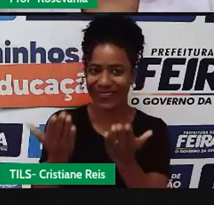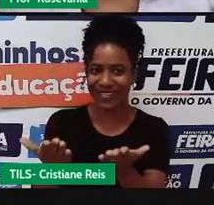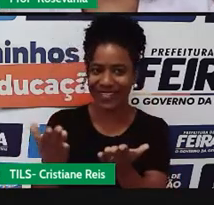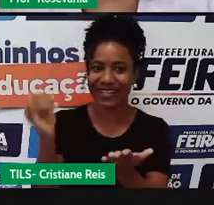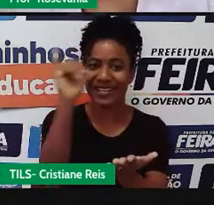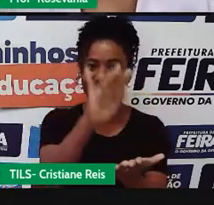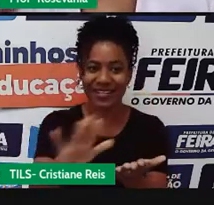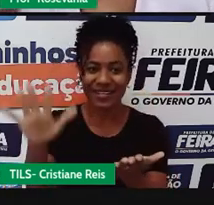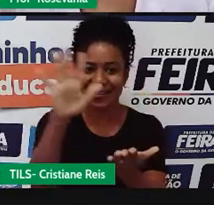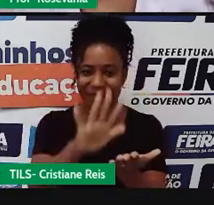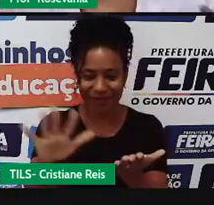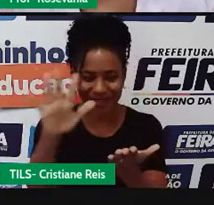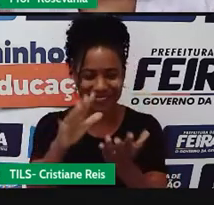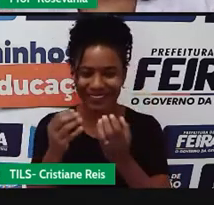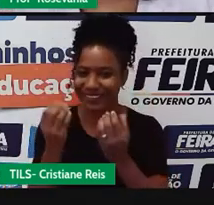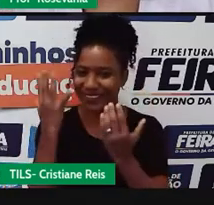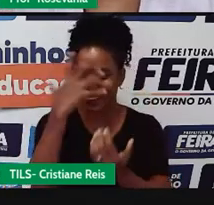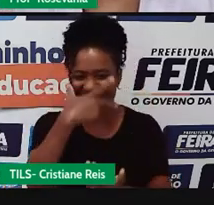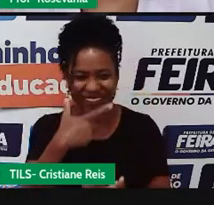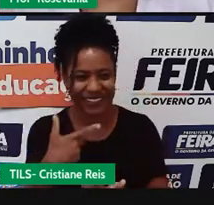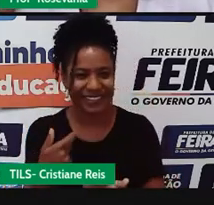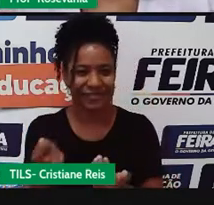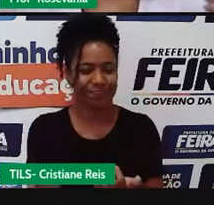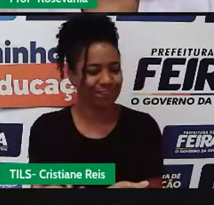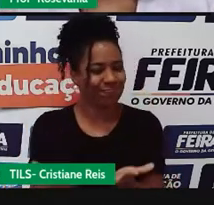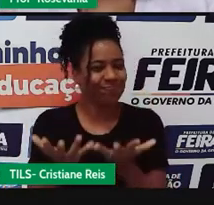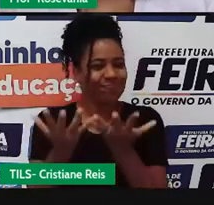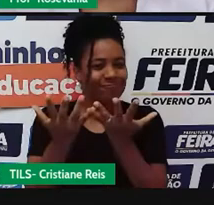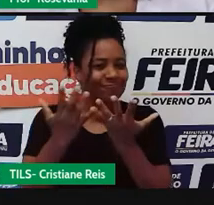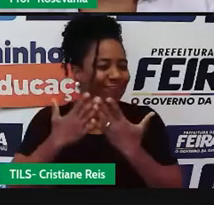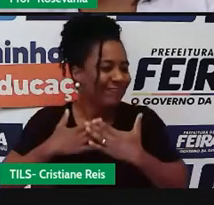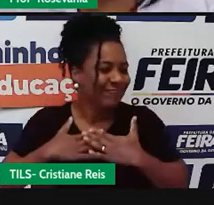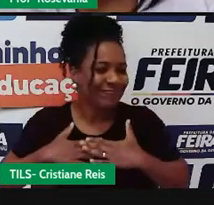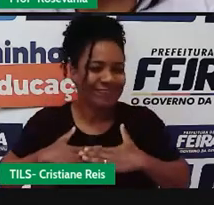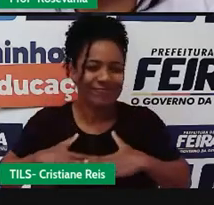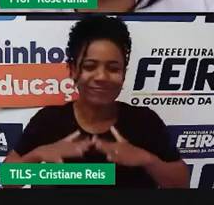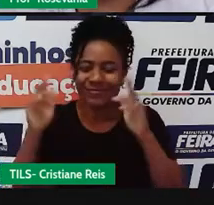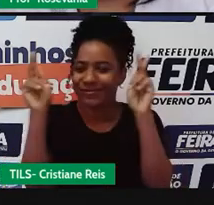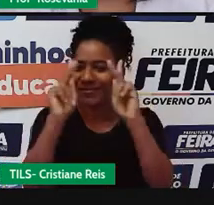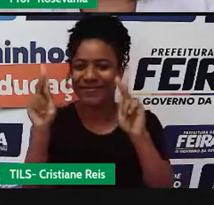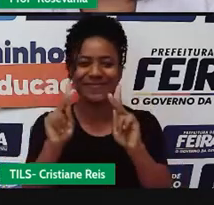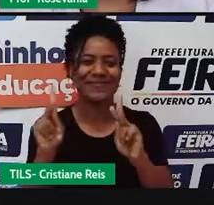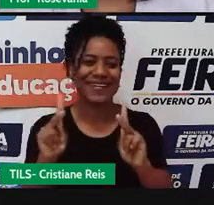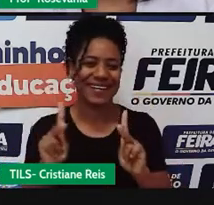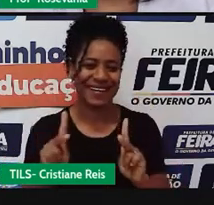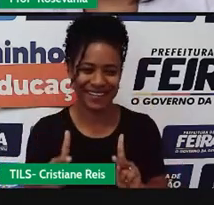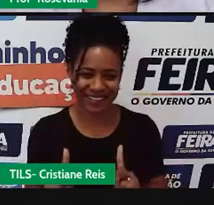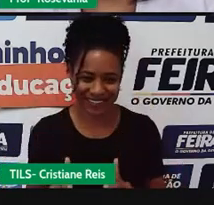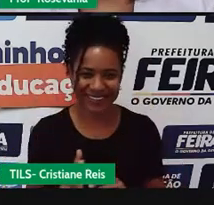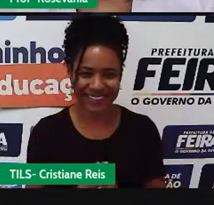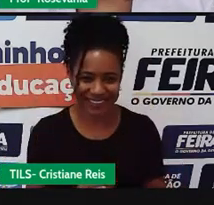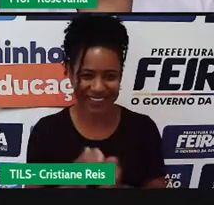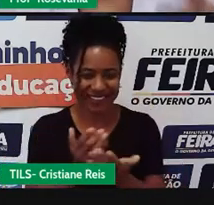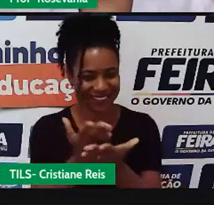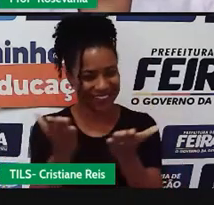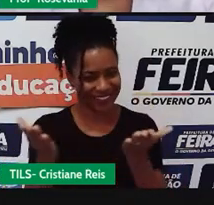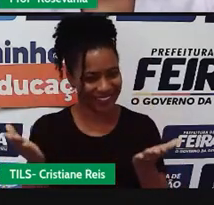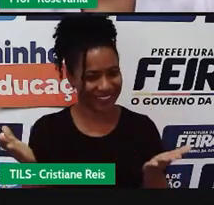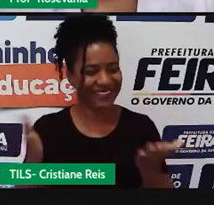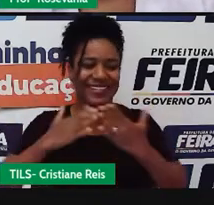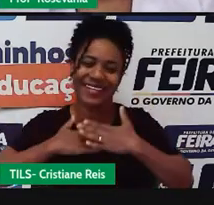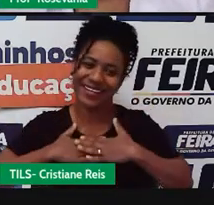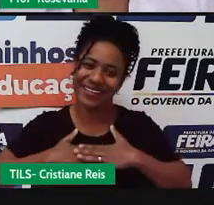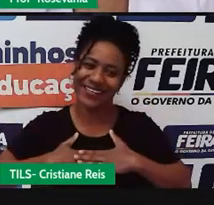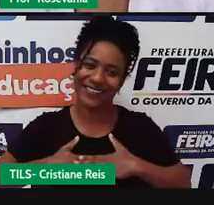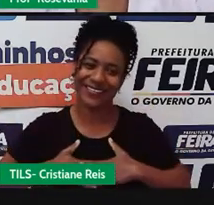que já vai trazendo essa sensação de relaxamento, essa sensação de paz, justamente tudo que você precisa acalmar